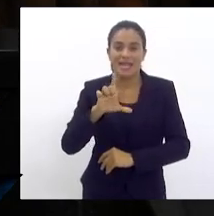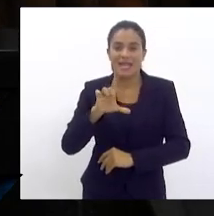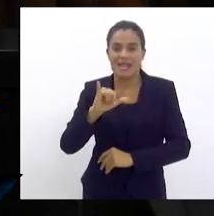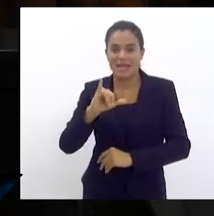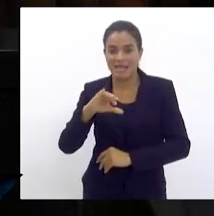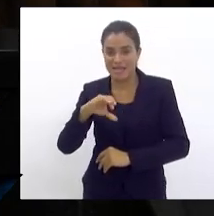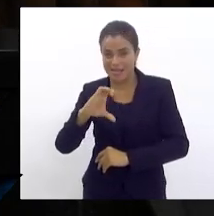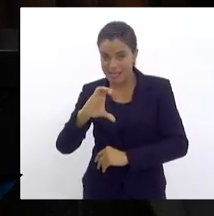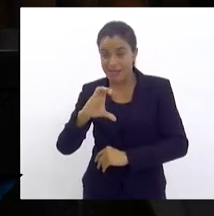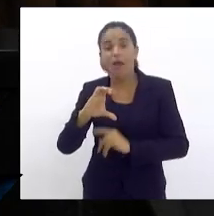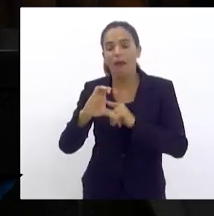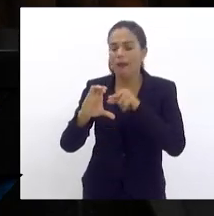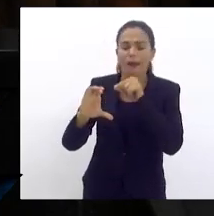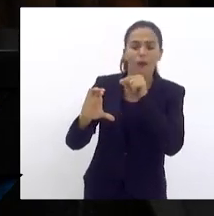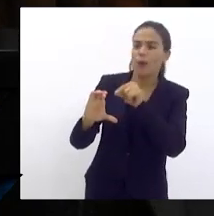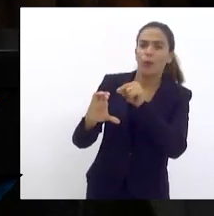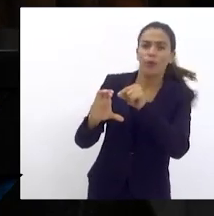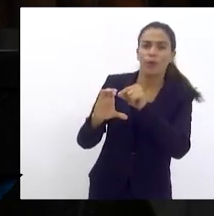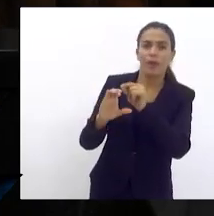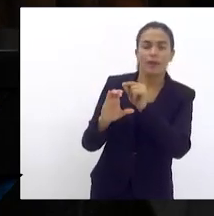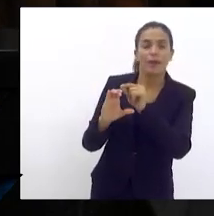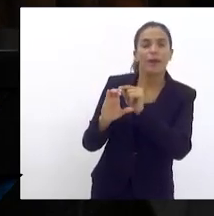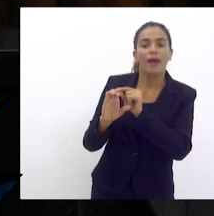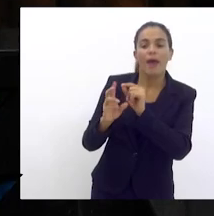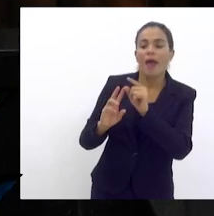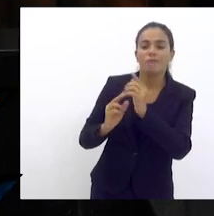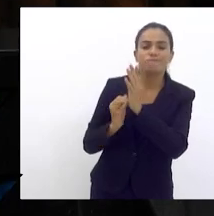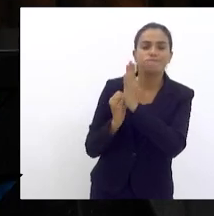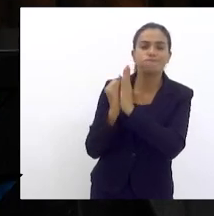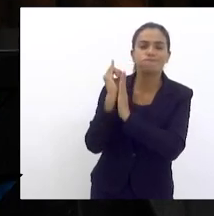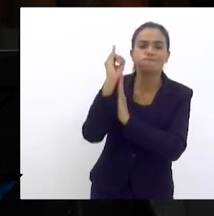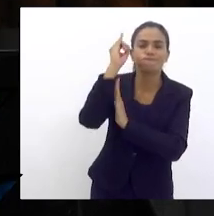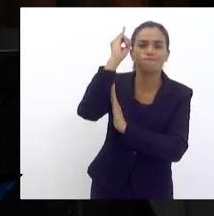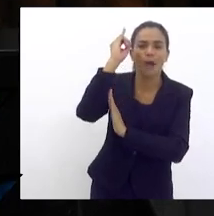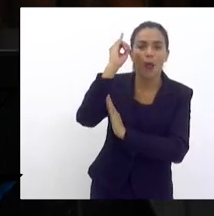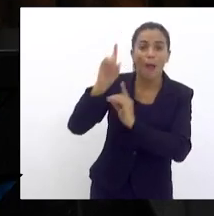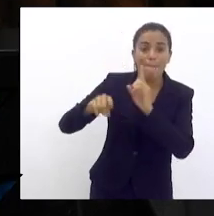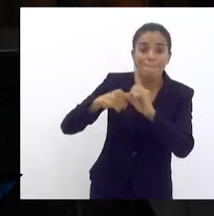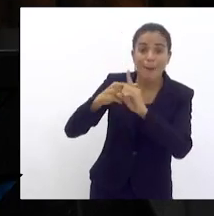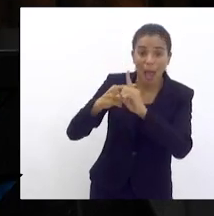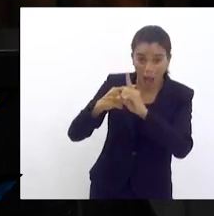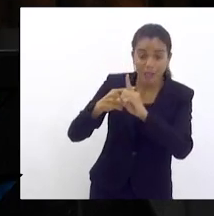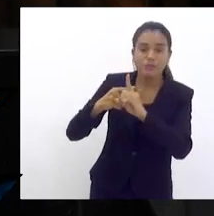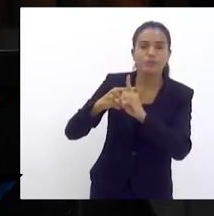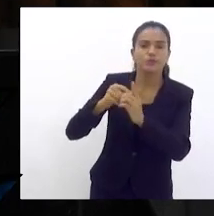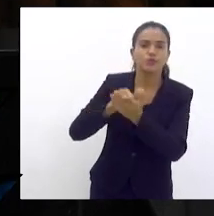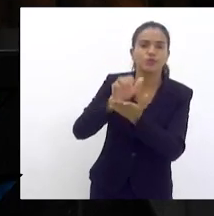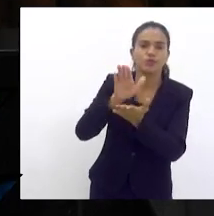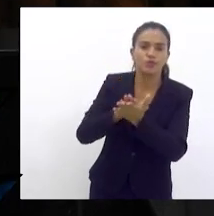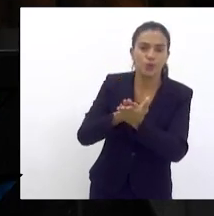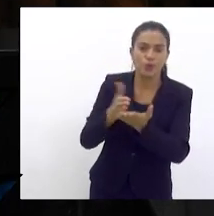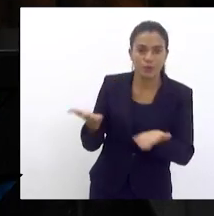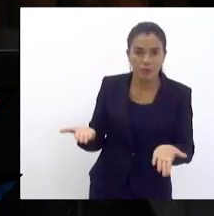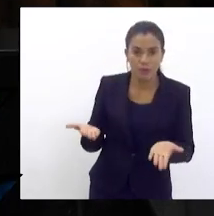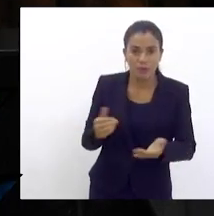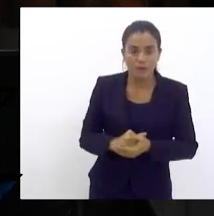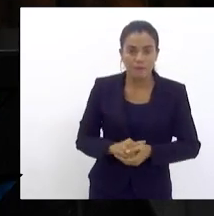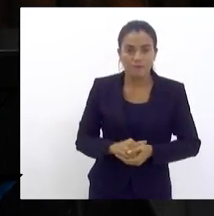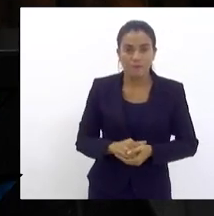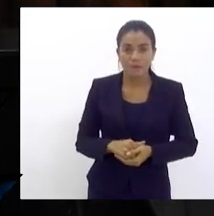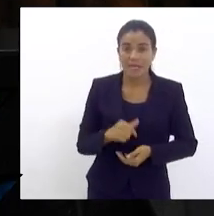é a inflação mais juros. Se a inflação for 5,75%,